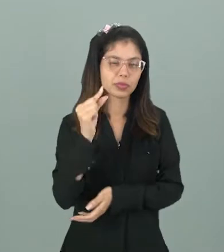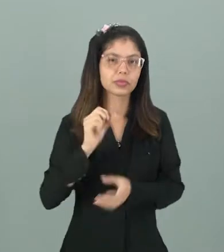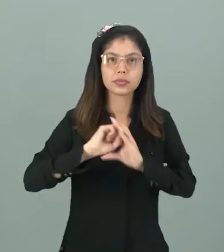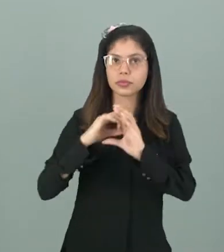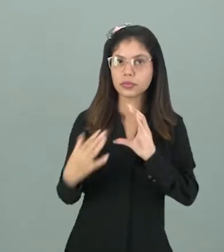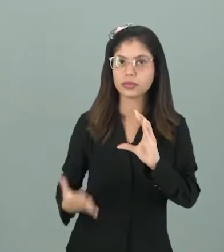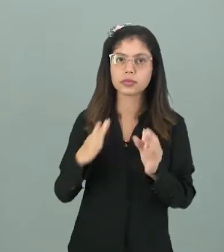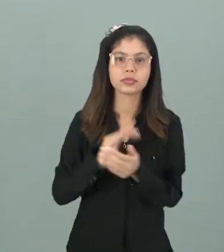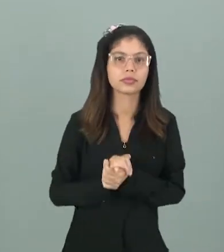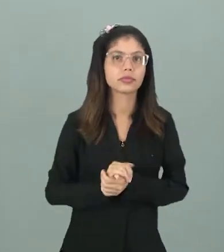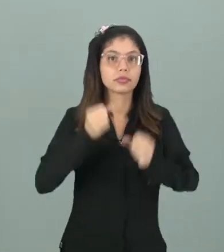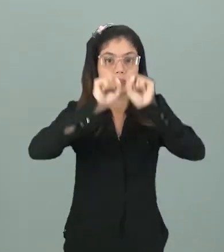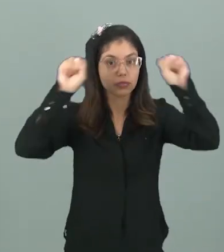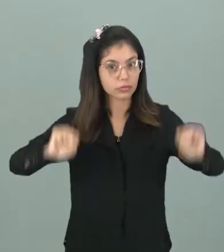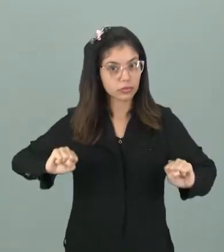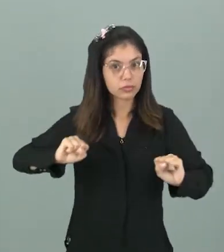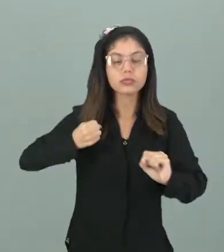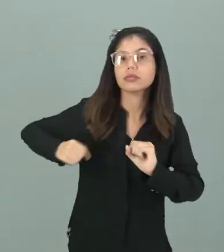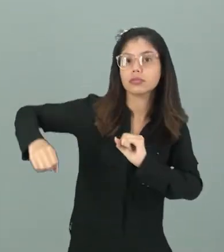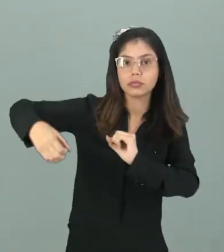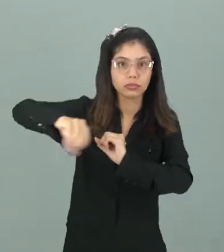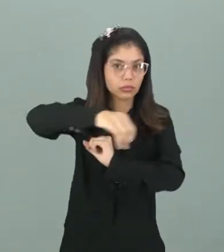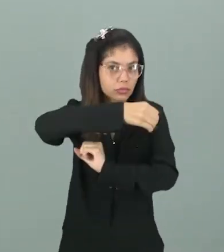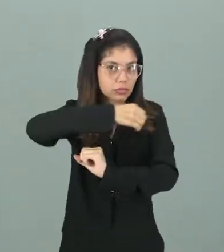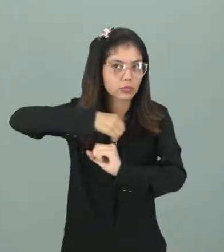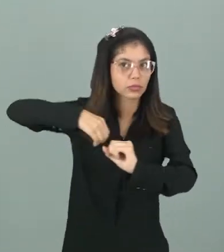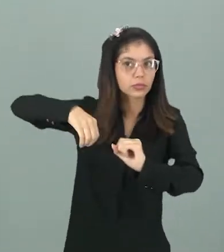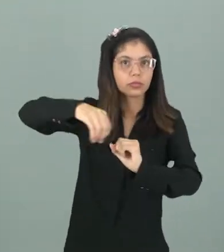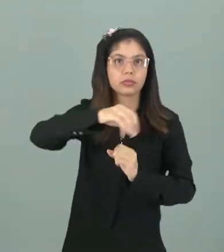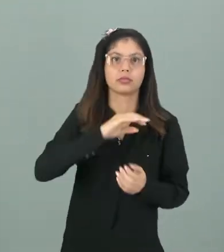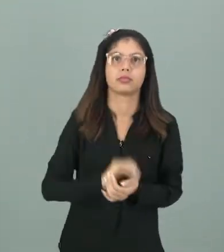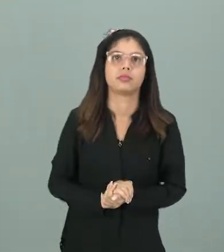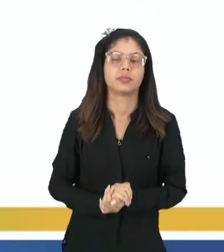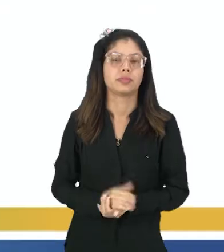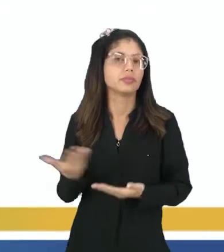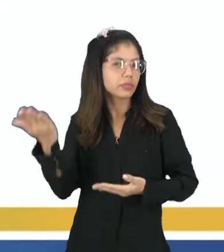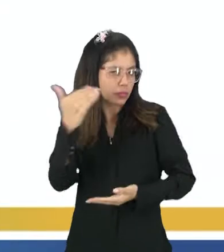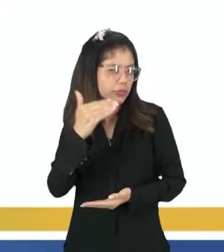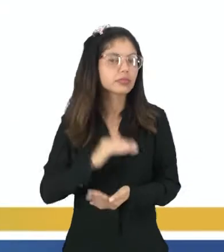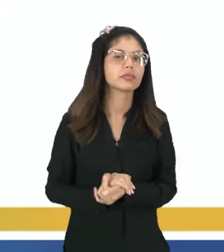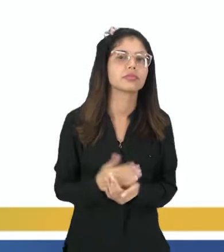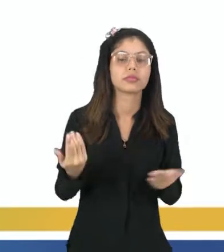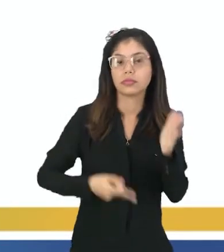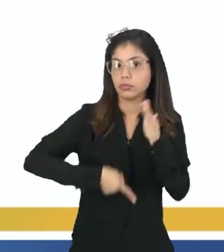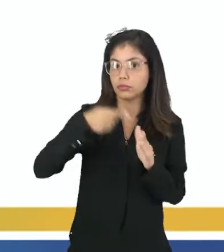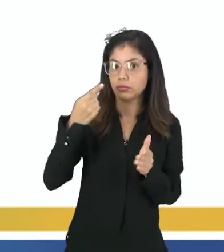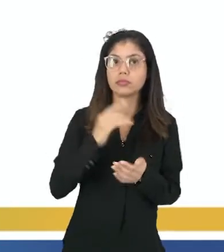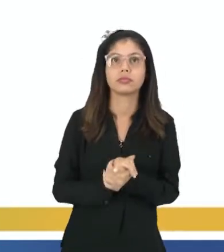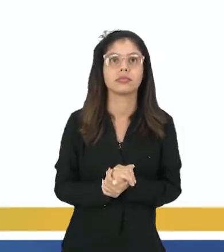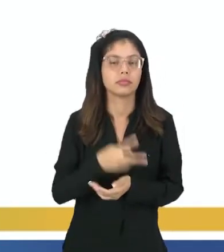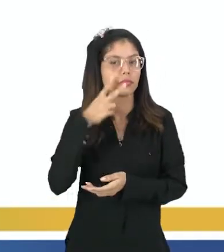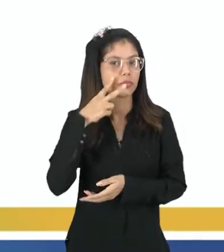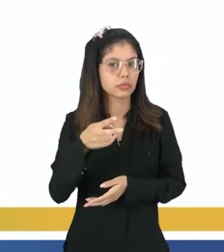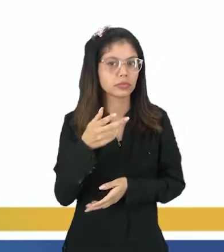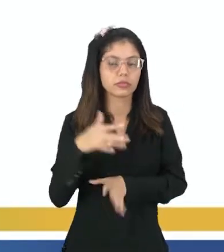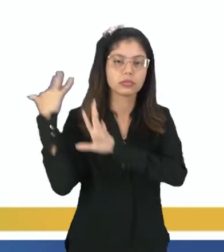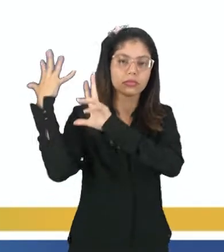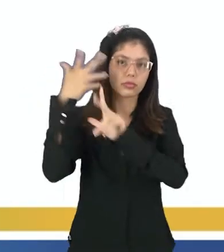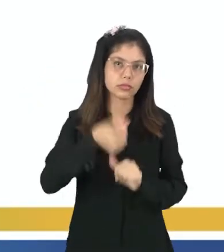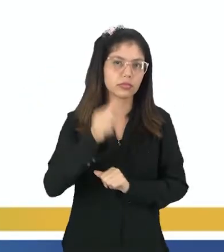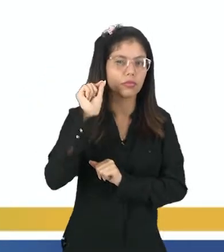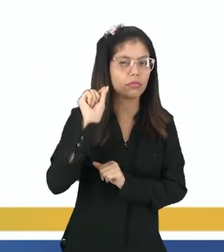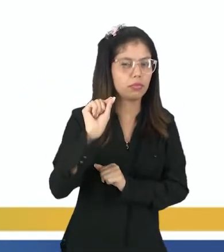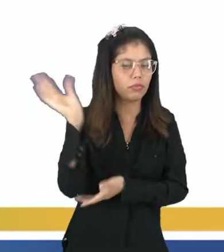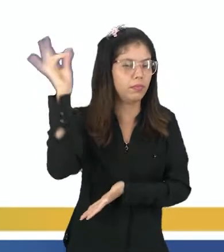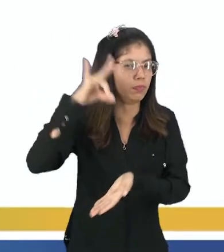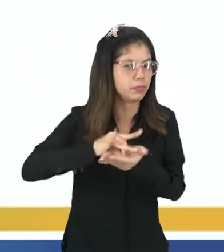características do sistema solar. Vamos lá? Então para a aula de hoje, primeiramente vamos aí retomar o que